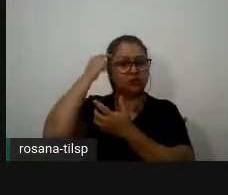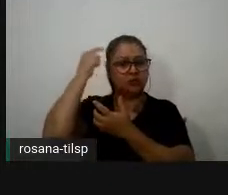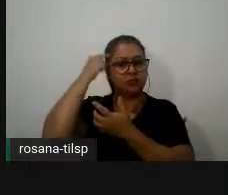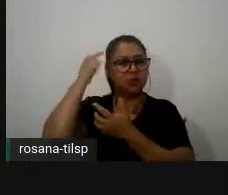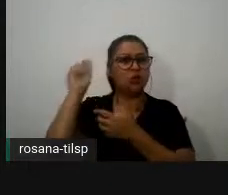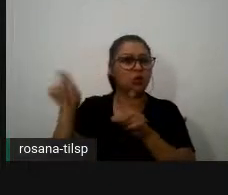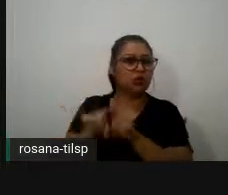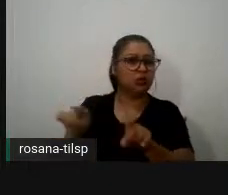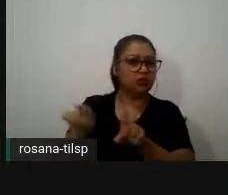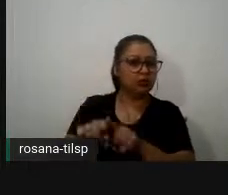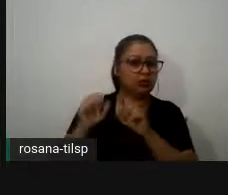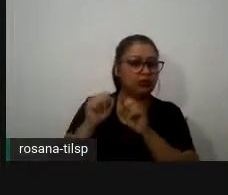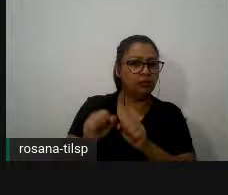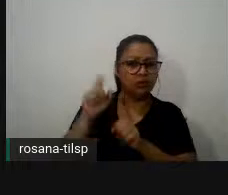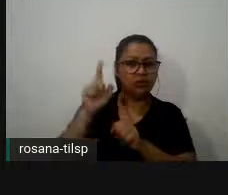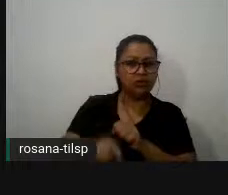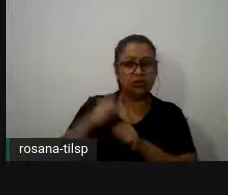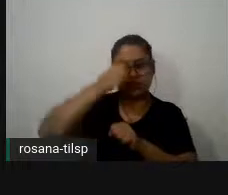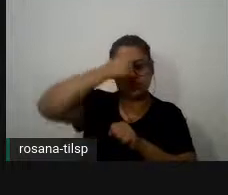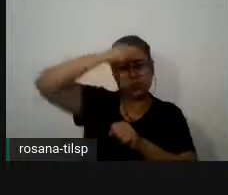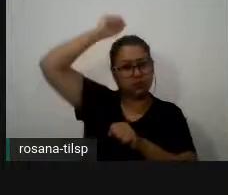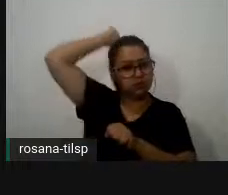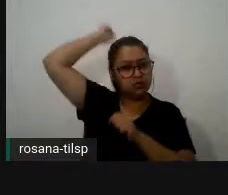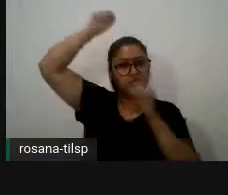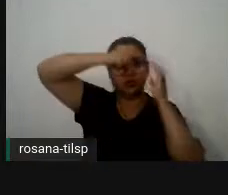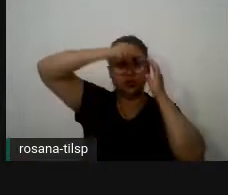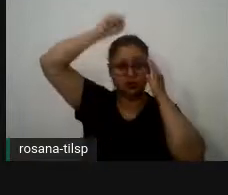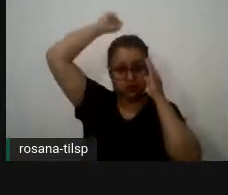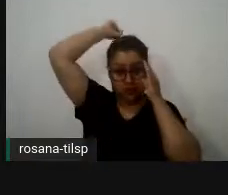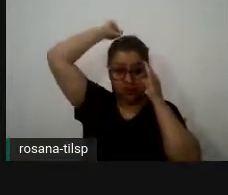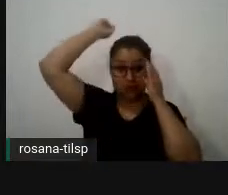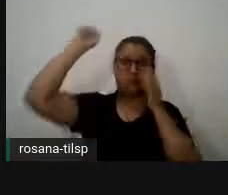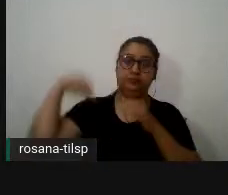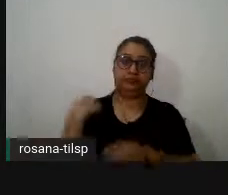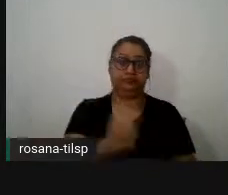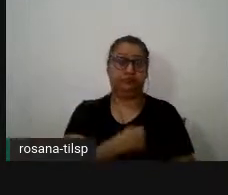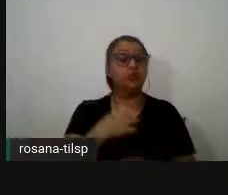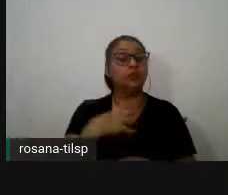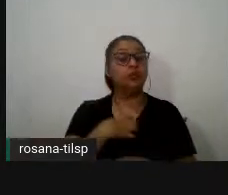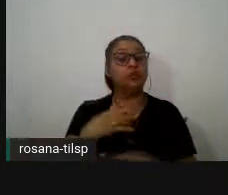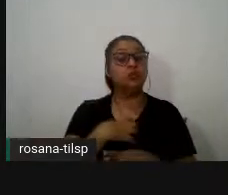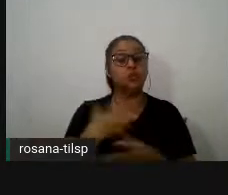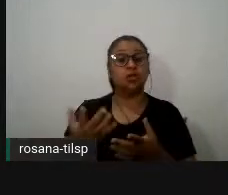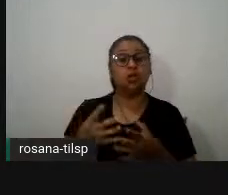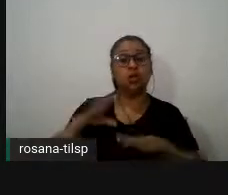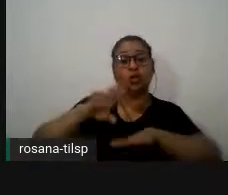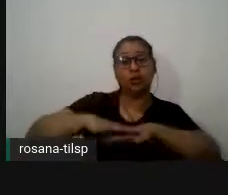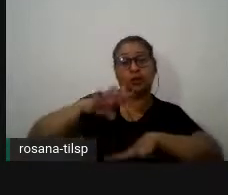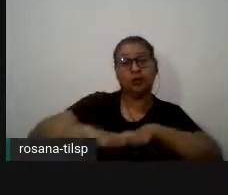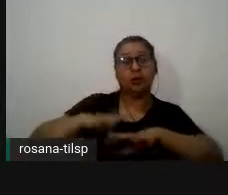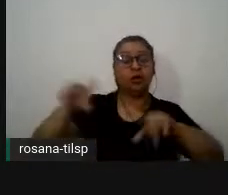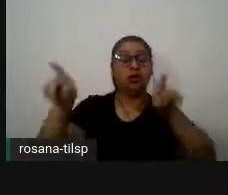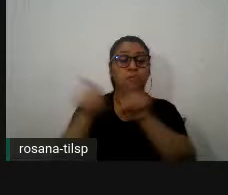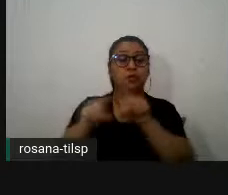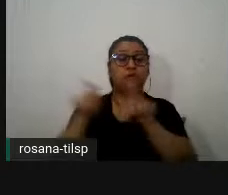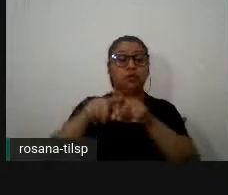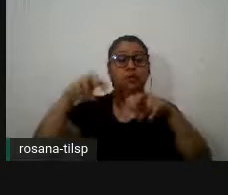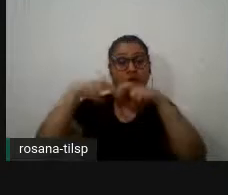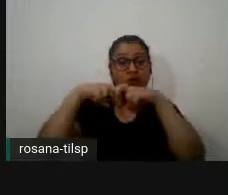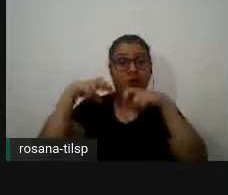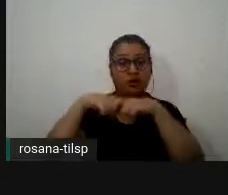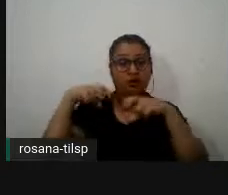e quando nós observamos textos nos quais há fórmulas de matemática ou de física aqui é